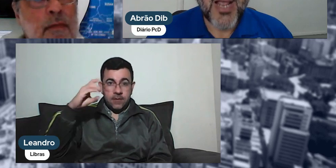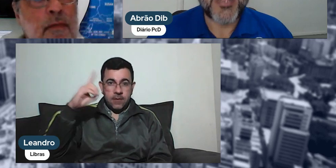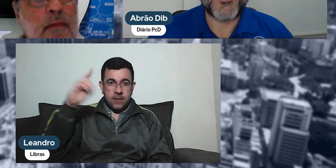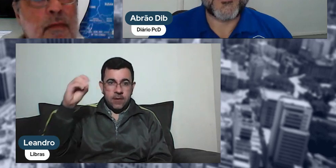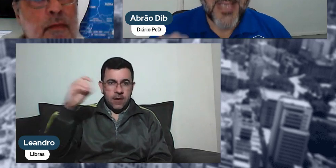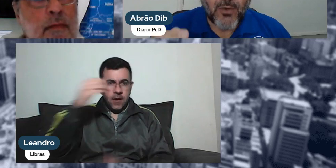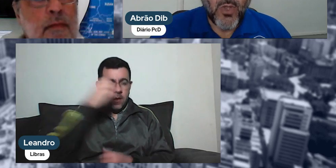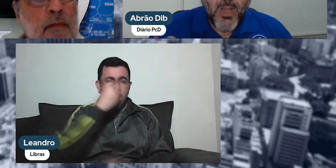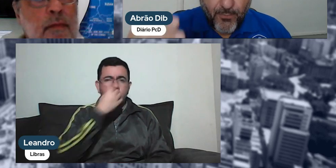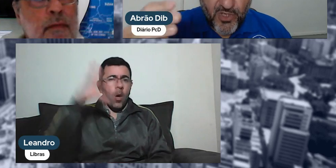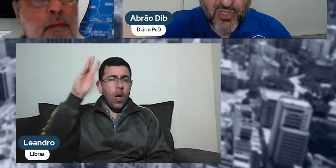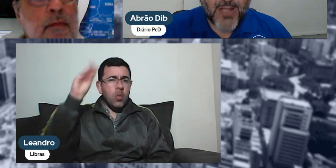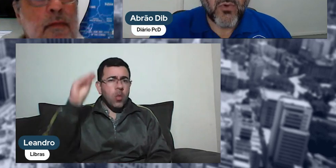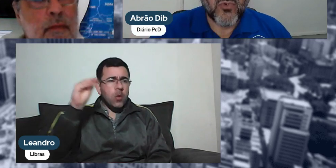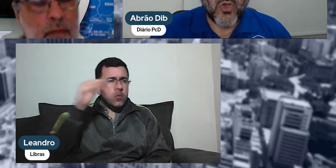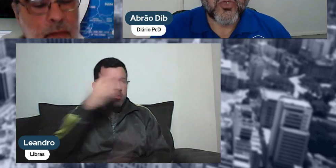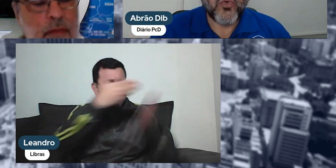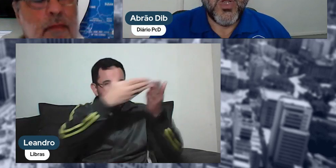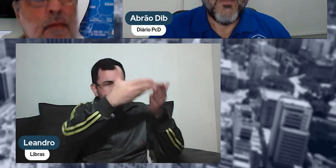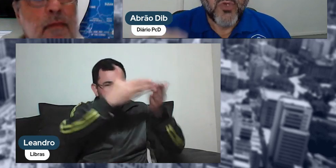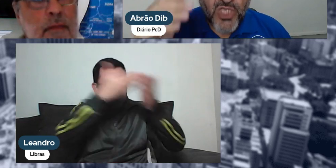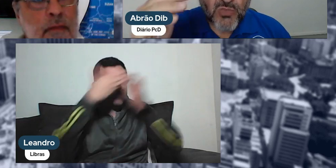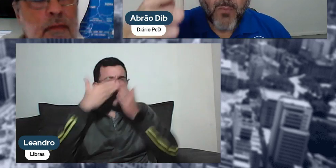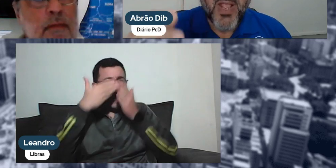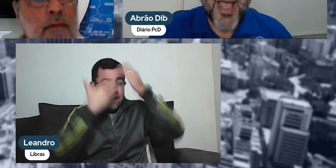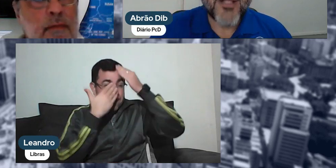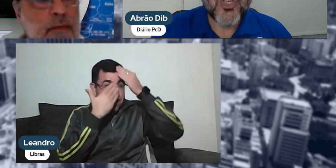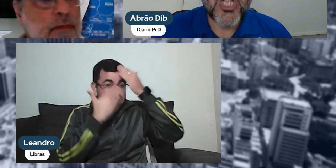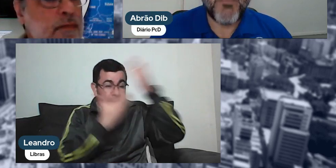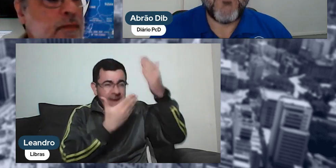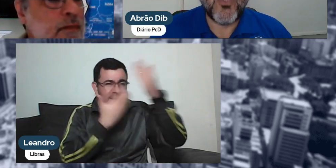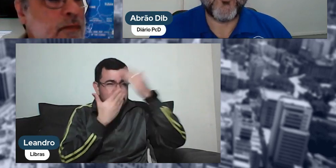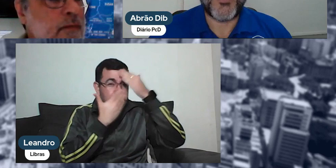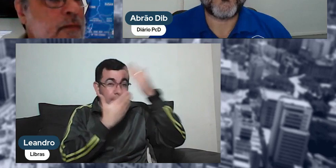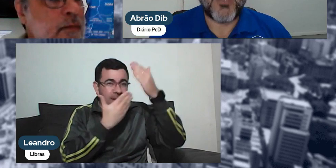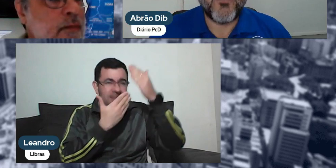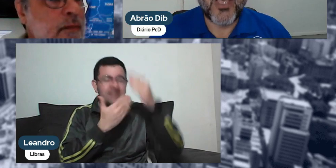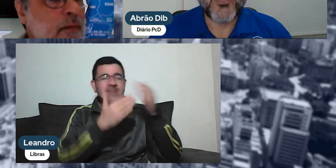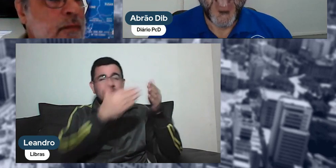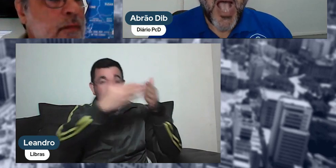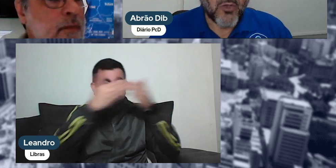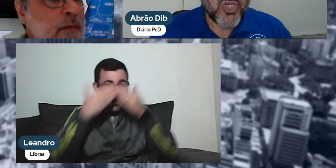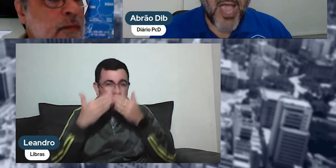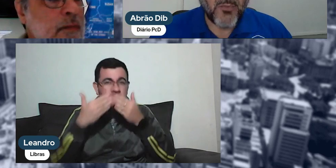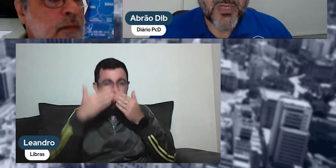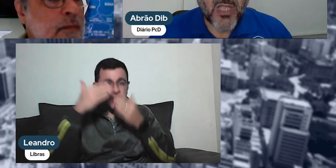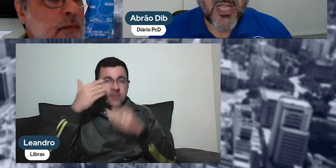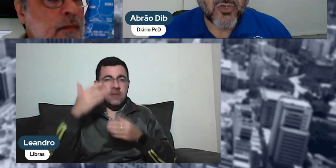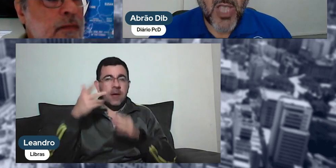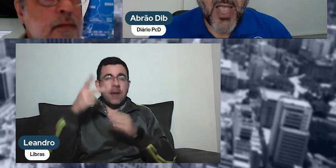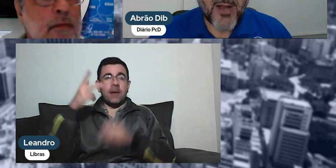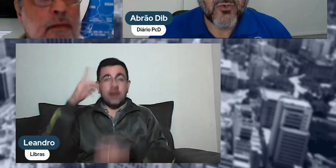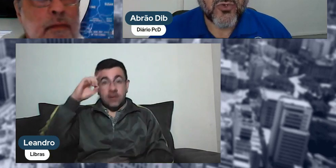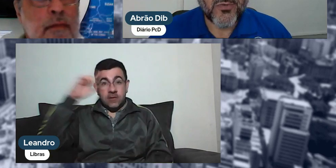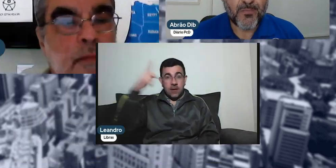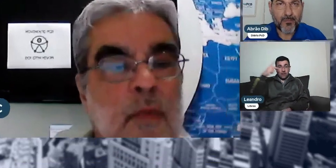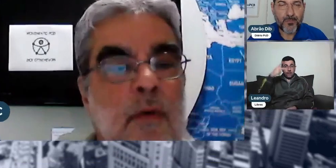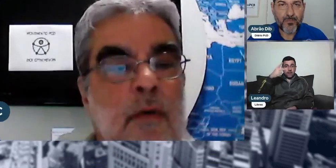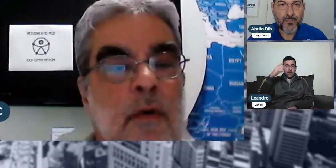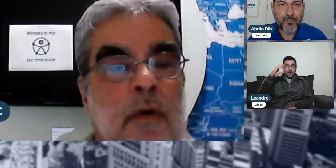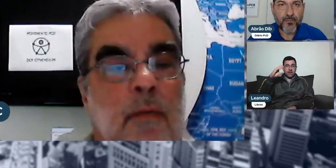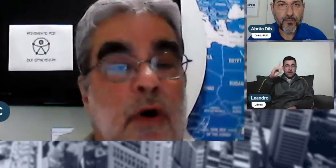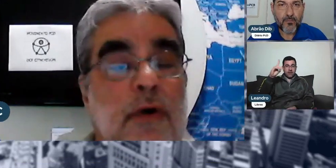Carlos, agradecê-lo por estar conosco, muitíssimo obrigado, seja bem-vindo mais uma vez ao Diário PCD, José Carlos.